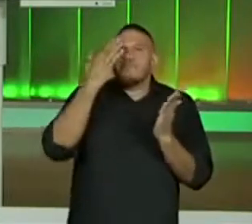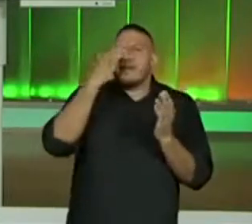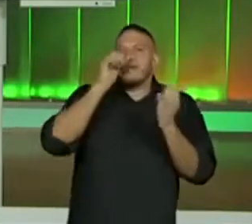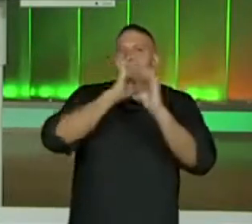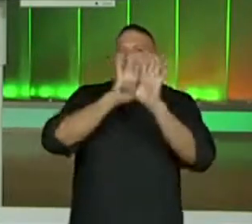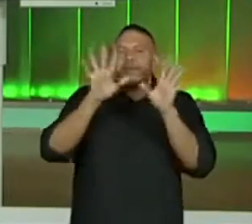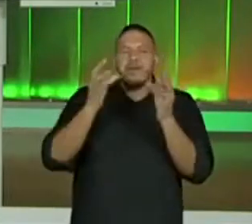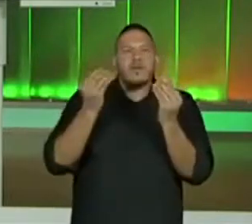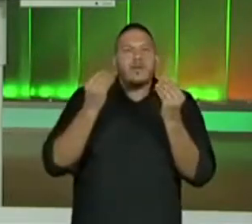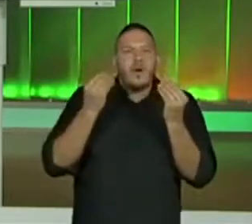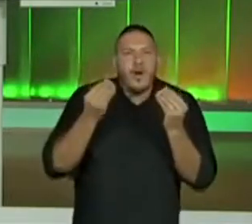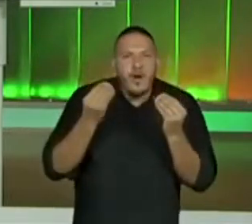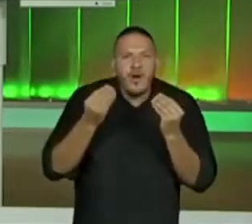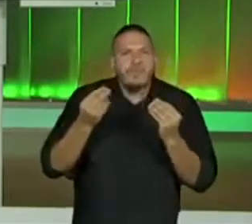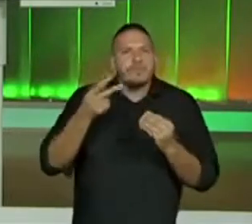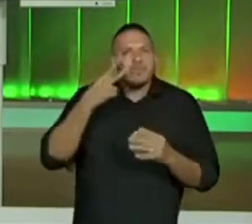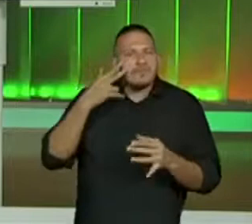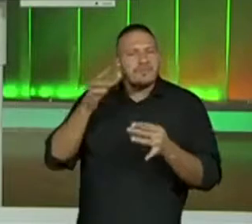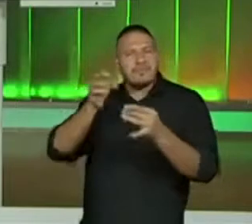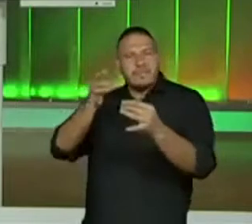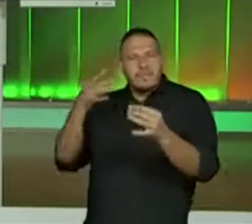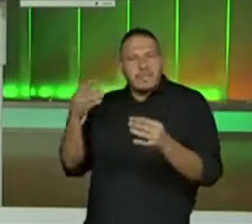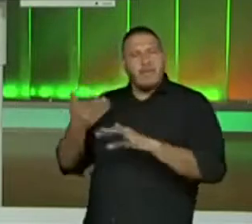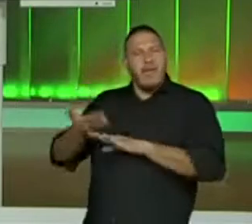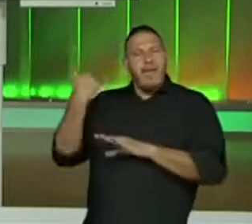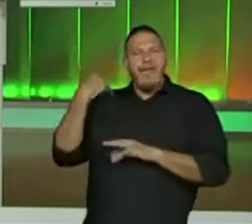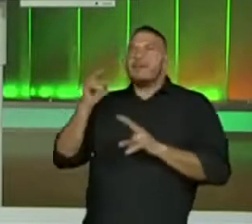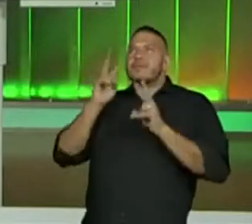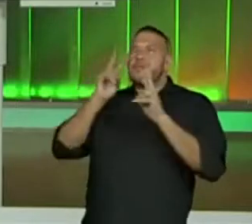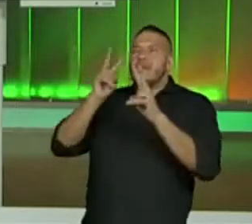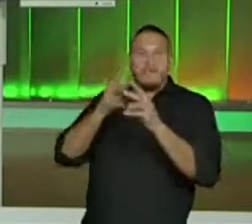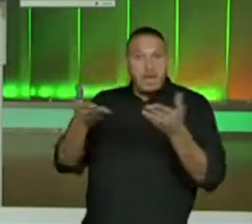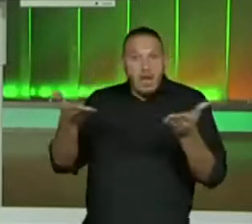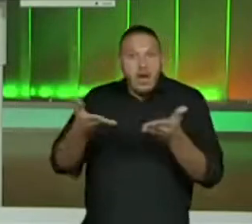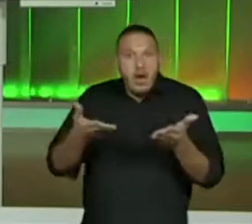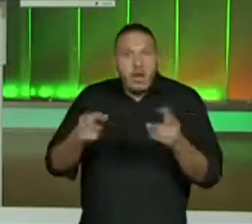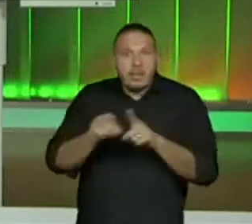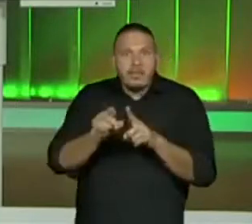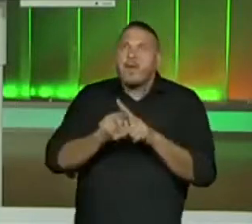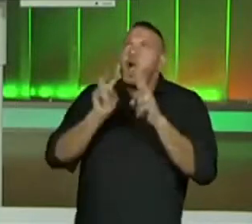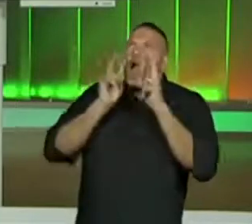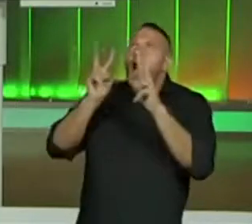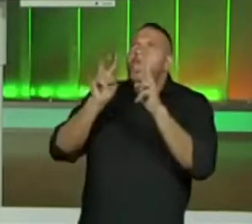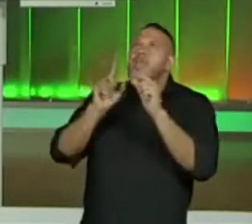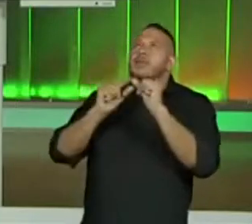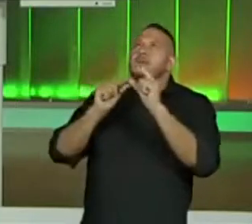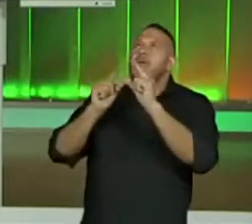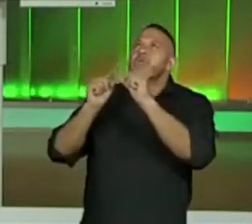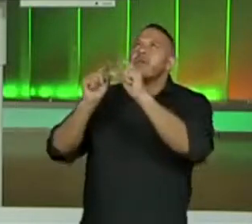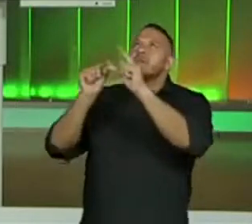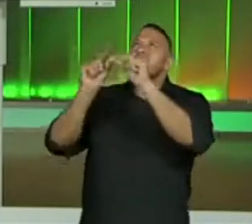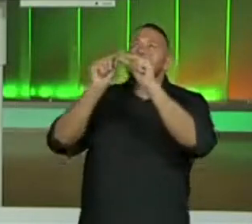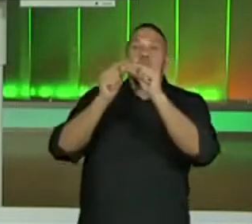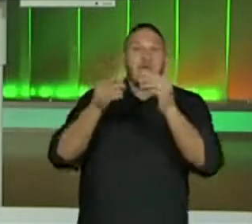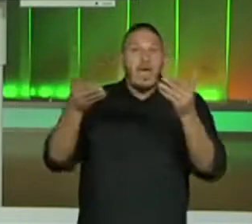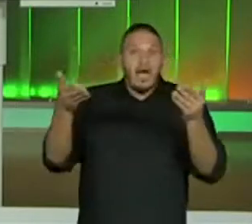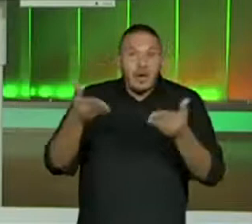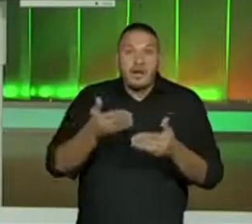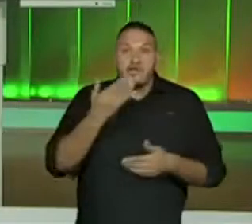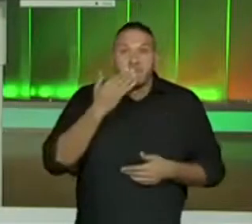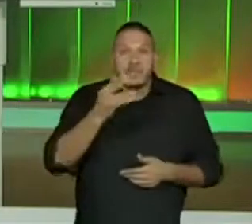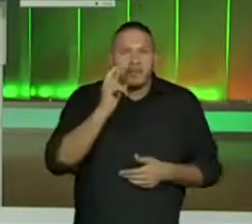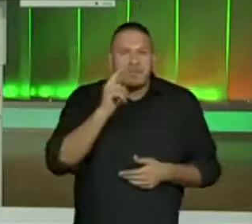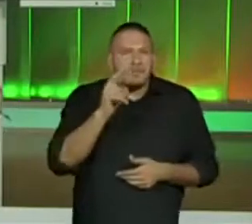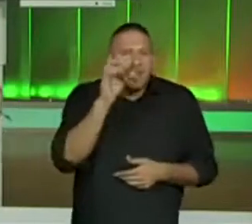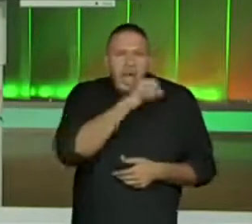indígenas olhavam e olham para as constelações vou pedir para que assistamos um vídeo